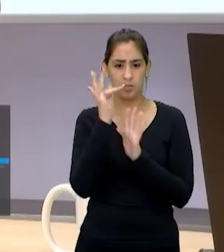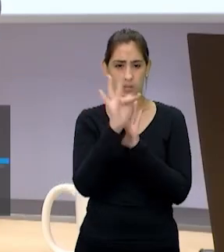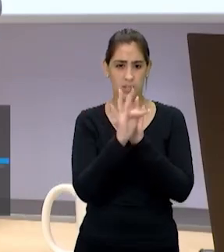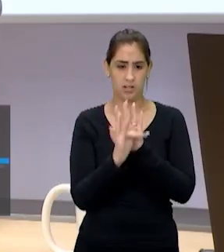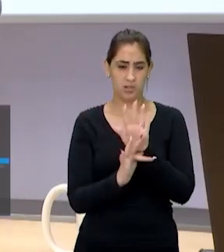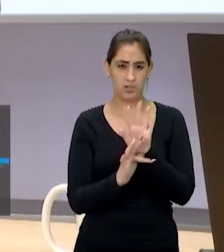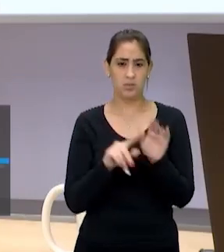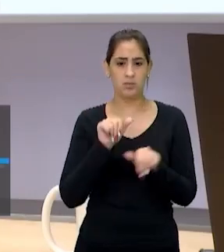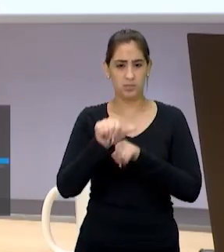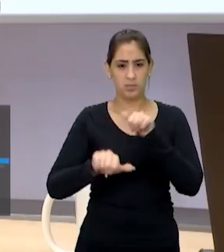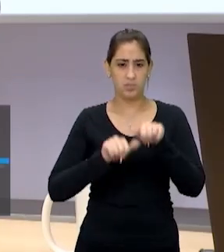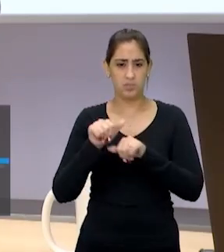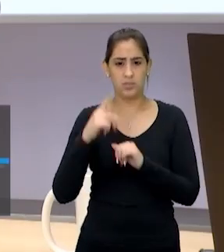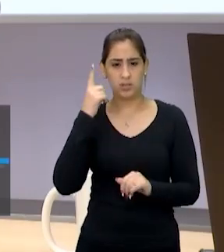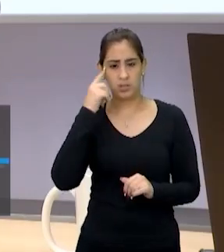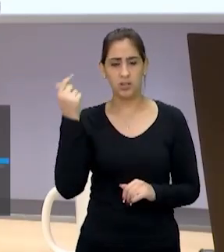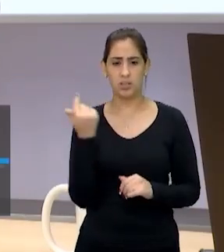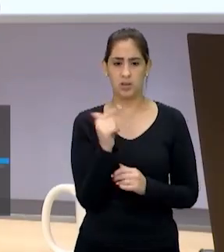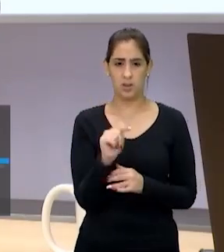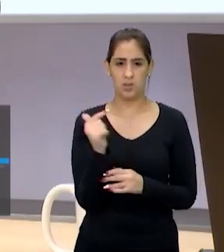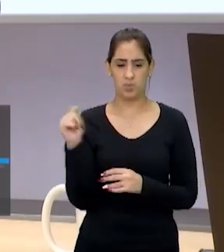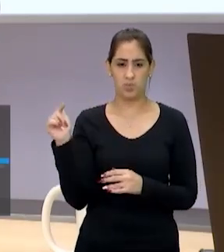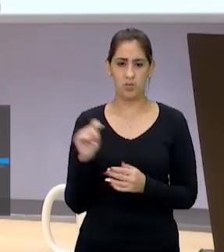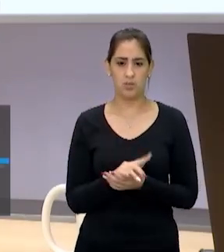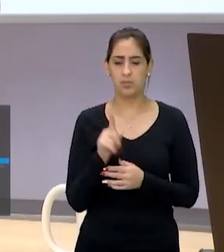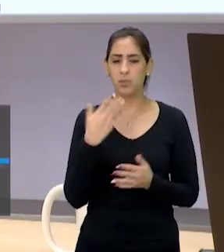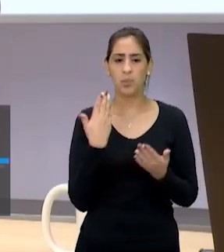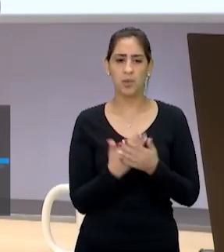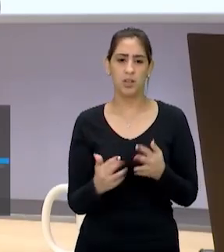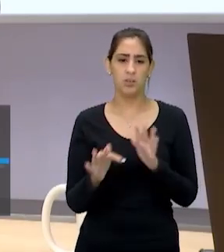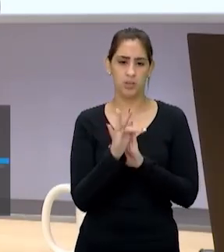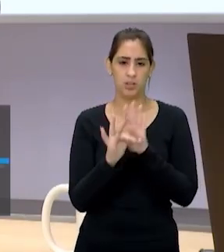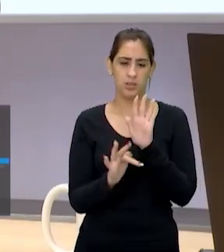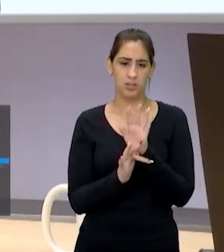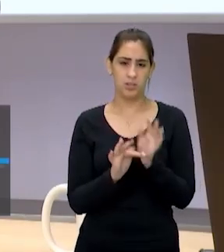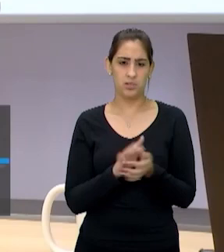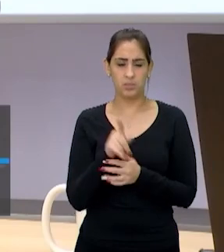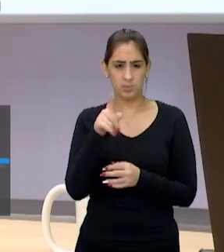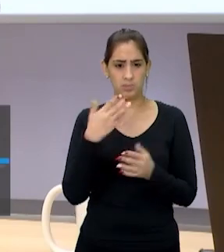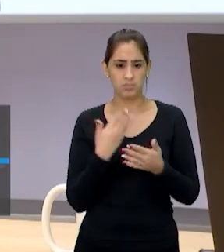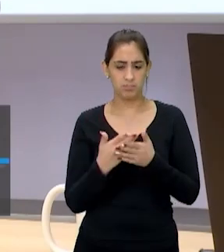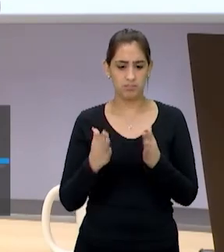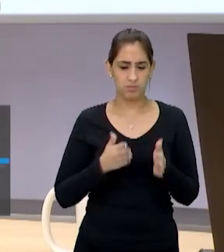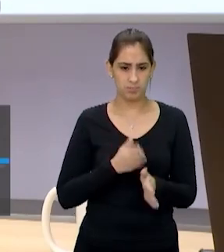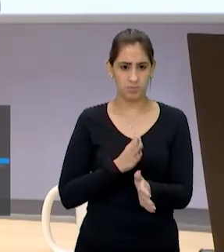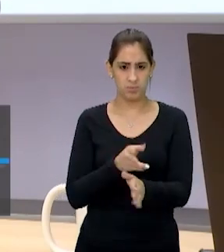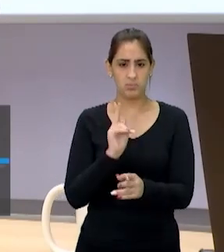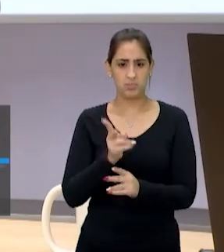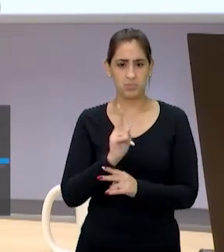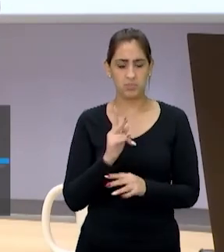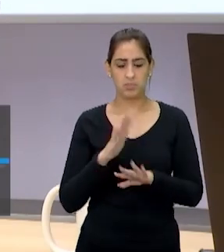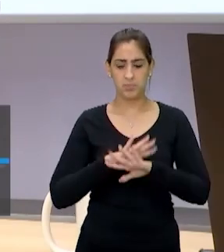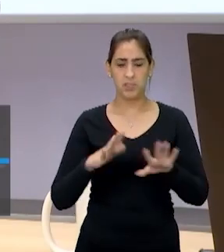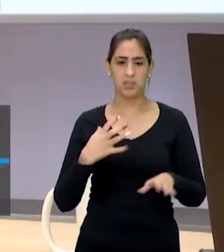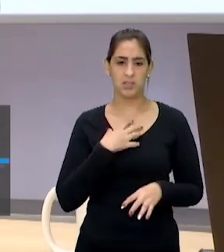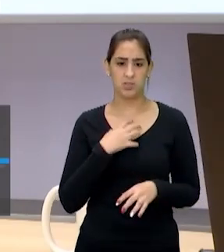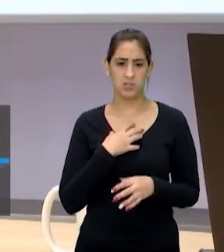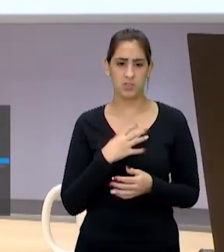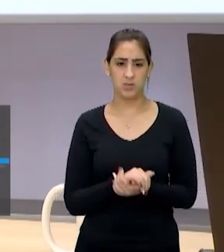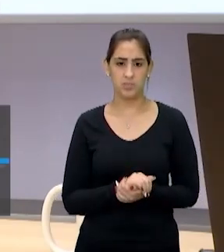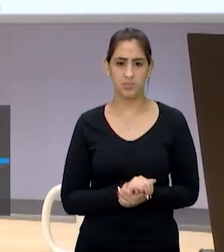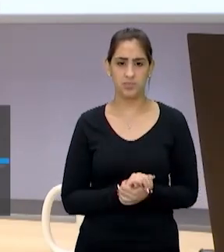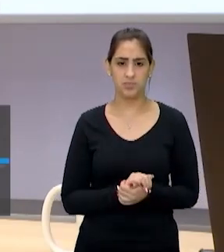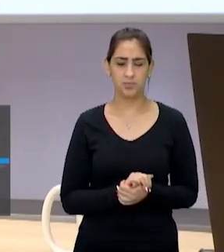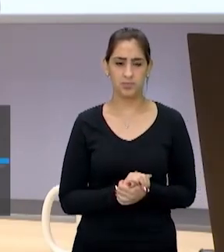Aí vai ligando uma ideia a outra para o texto não se perder, tá? Você começar a escrever e o texto ficar sem sentido. Então, só